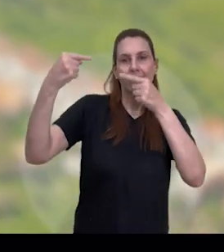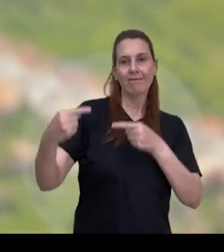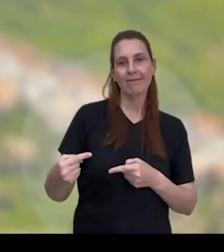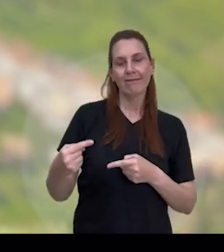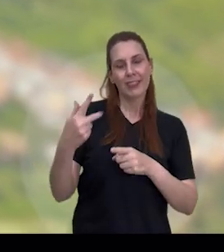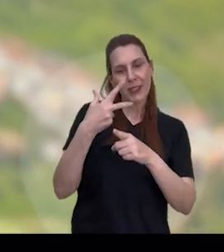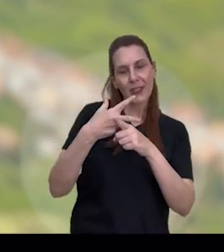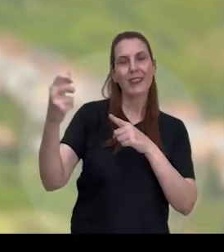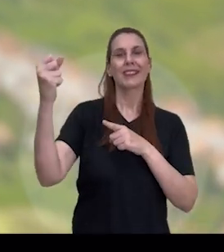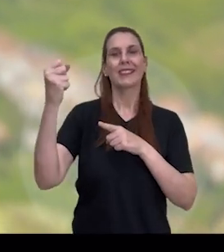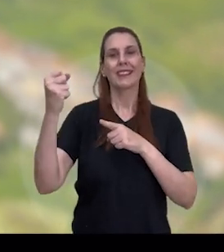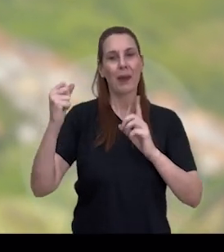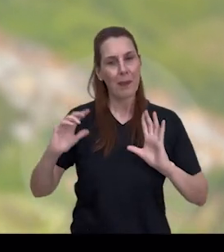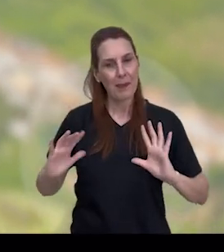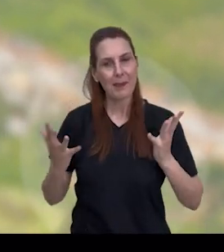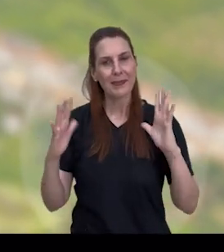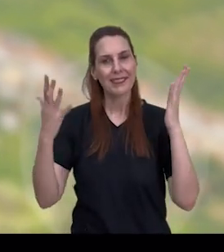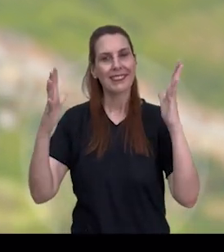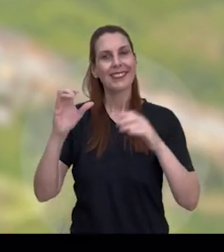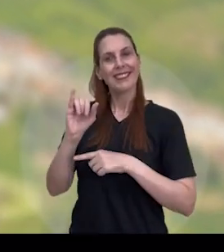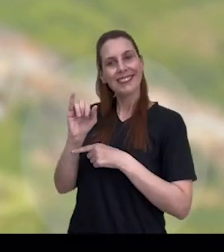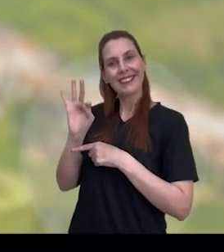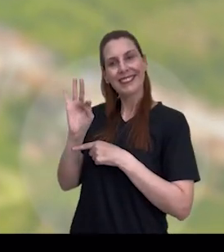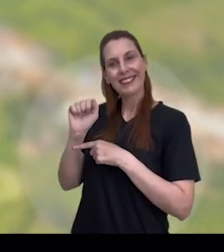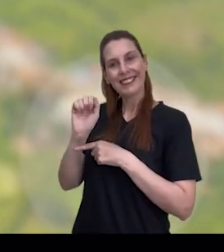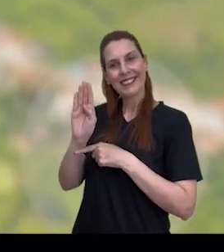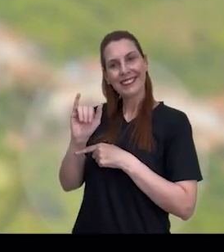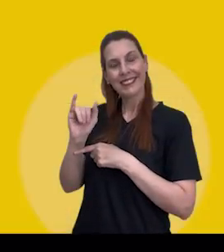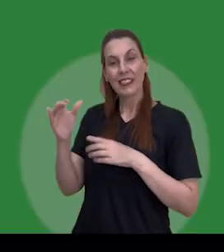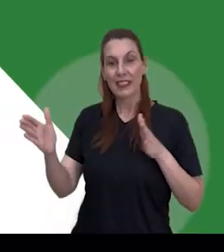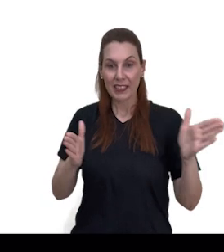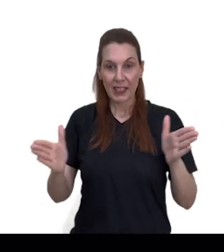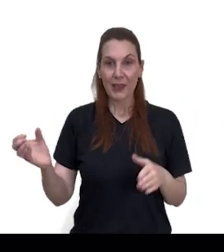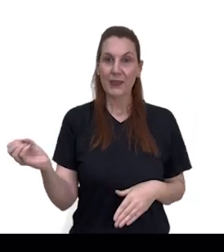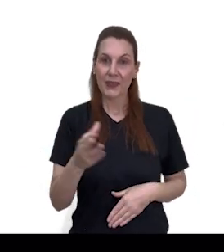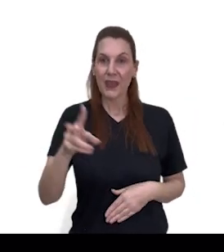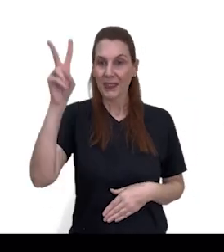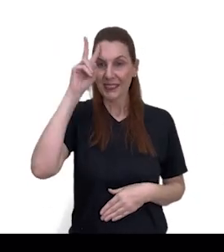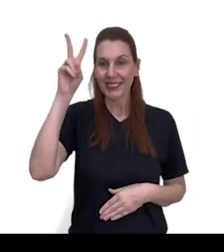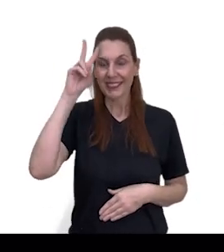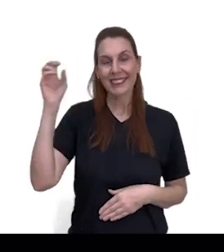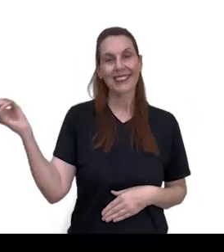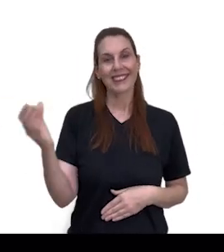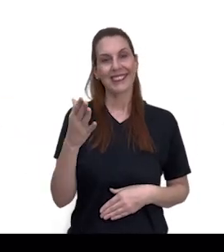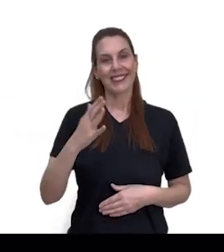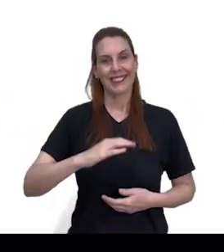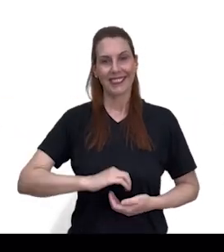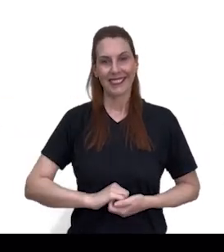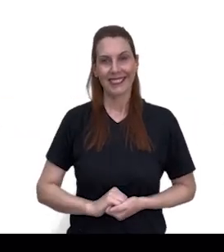desafios e conquistas. Parabéns Itabi. Um novo tempo, uma nova história.